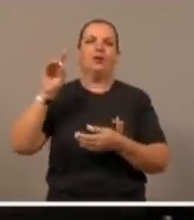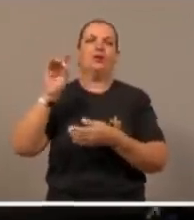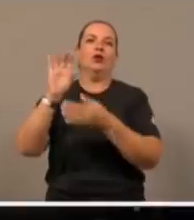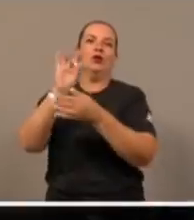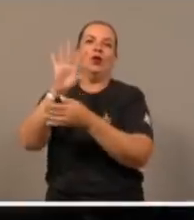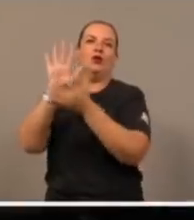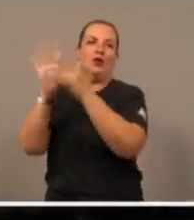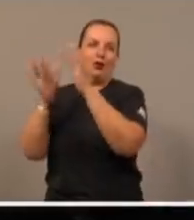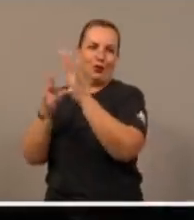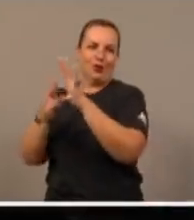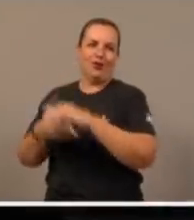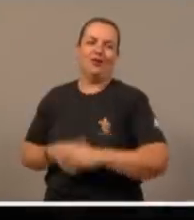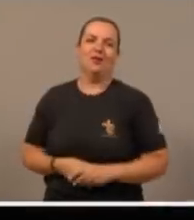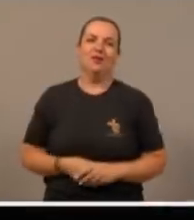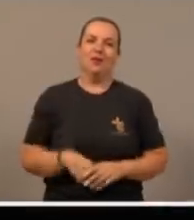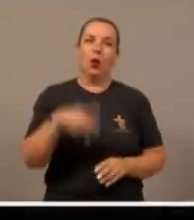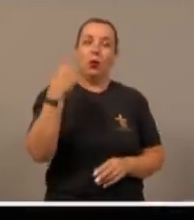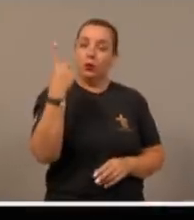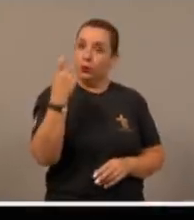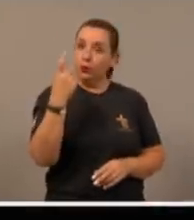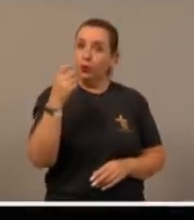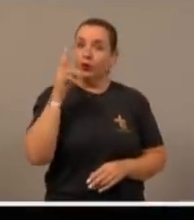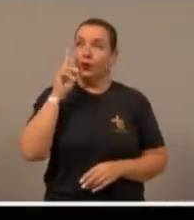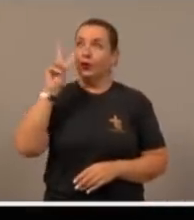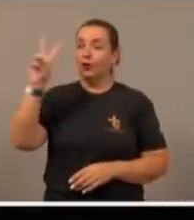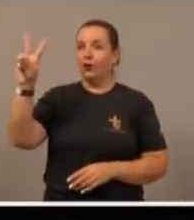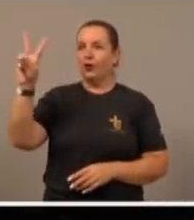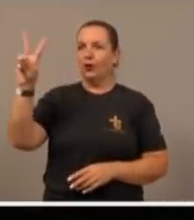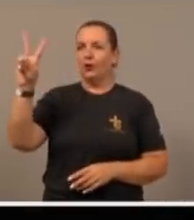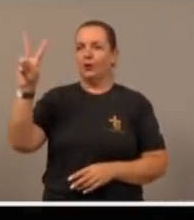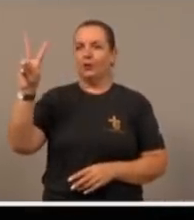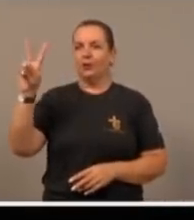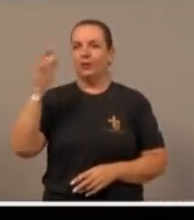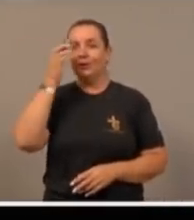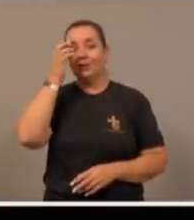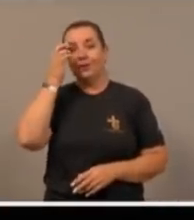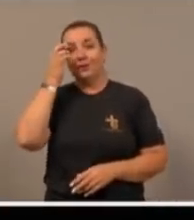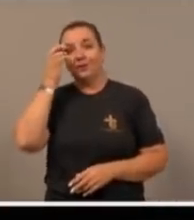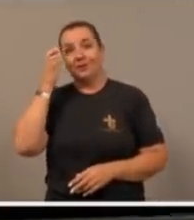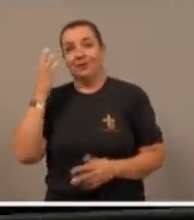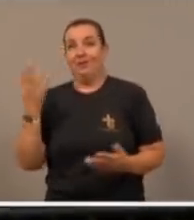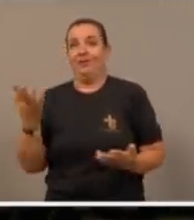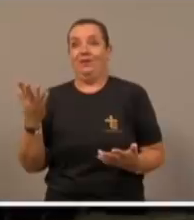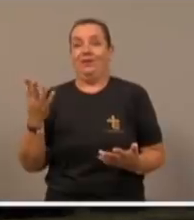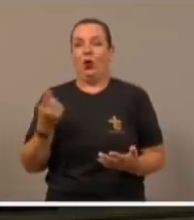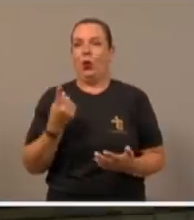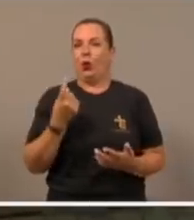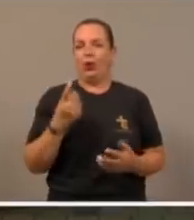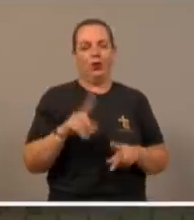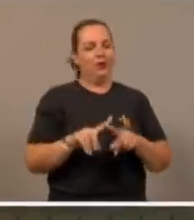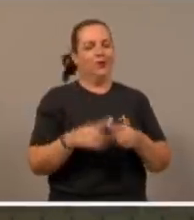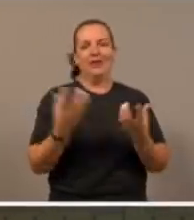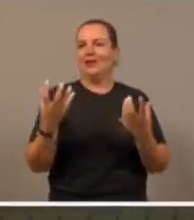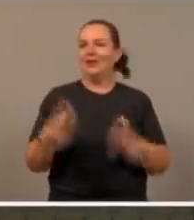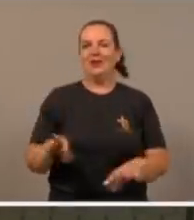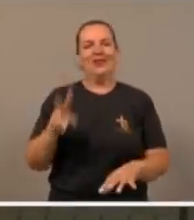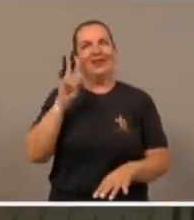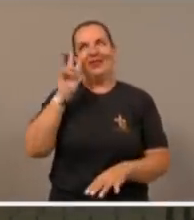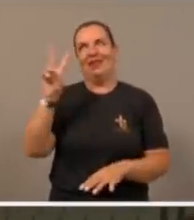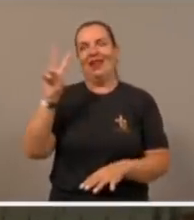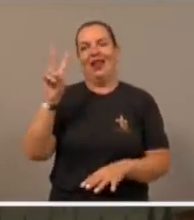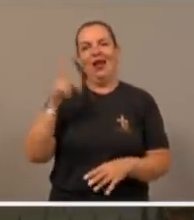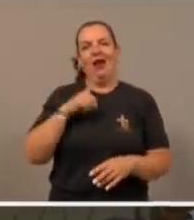o único que viu face a face, foi Moisés, o único, mas não quis ver, cobriu,